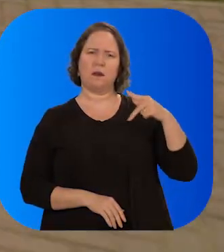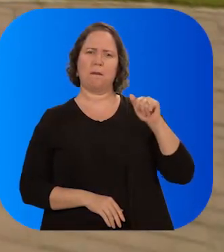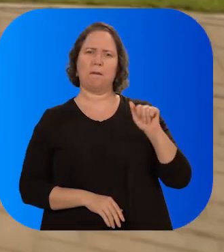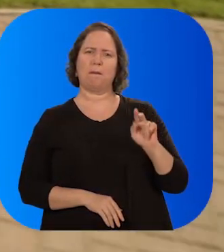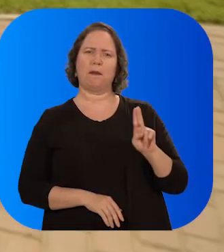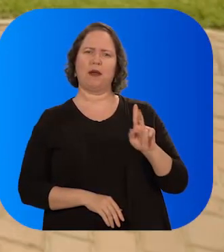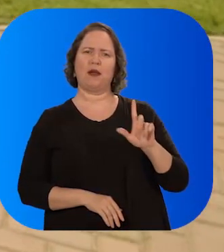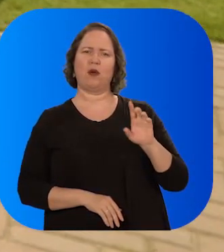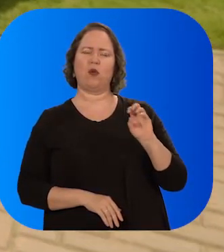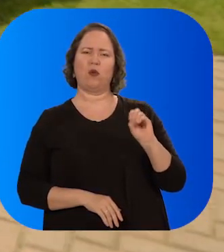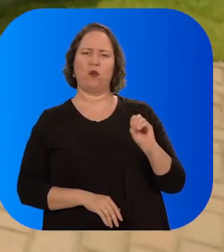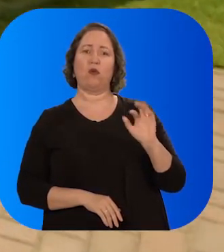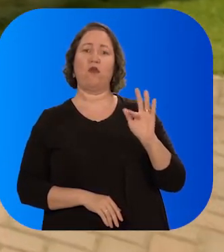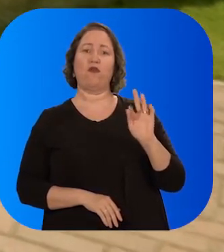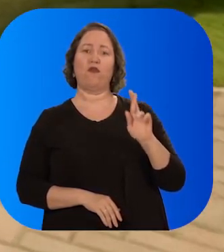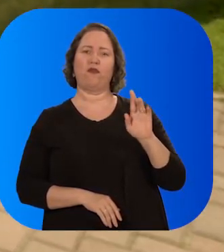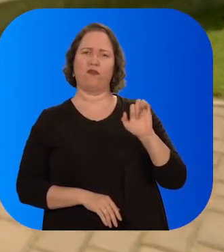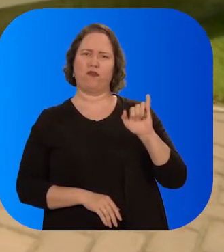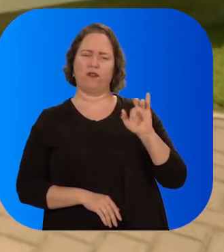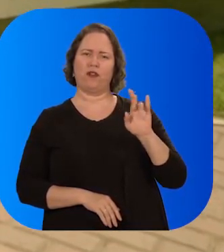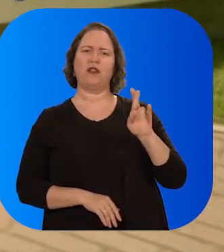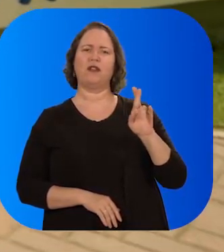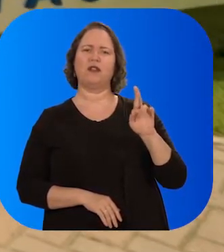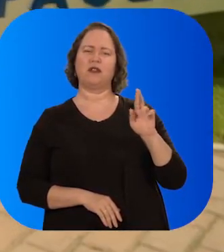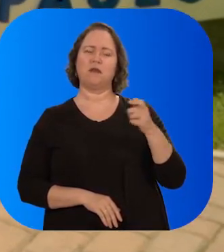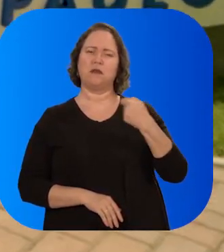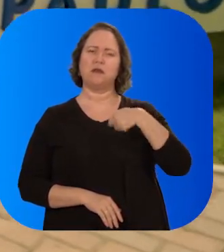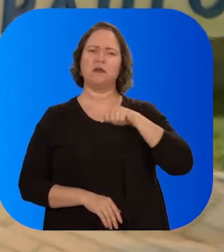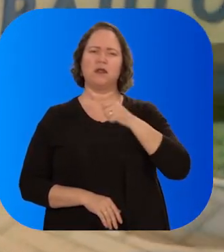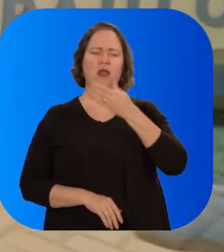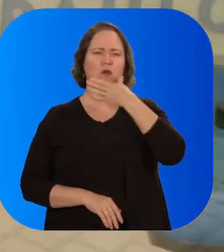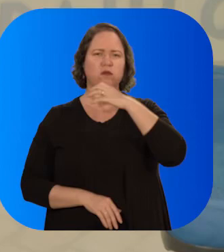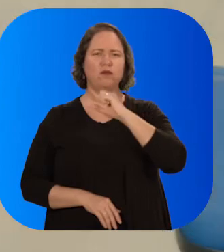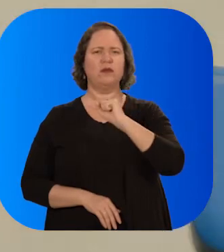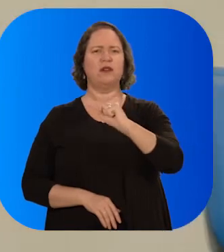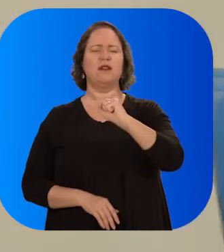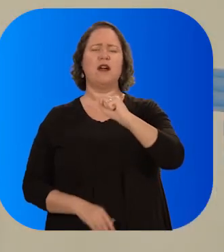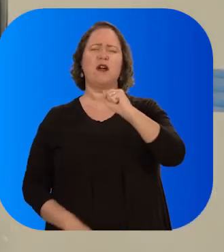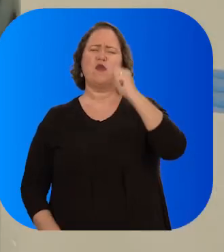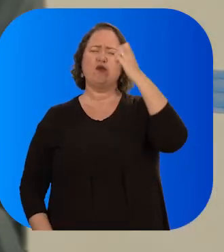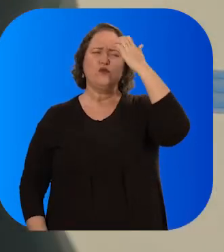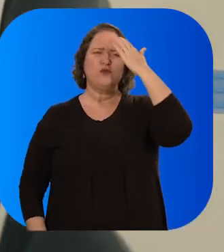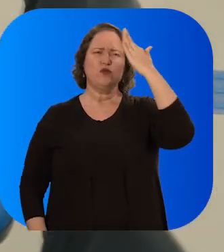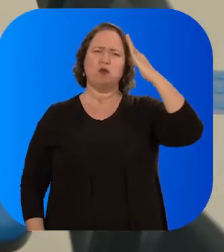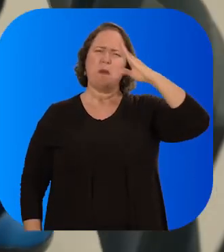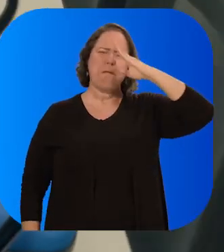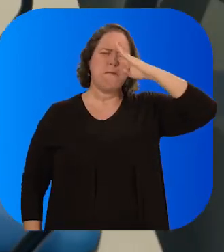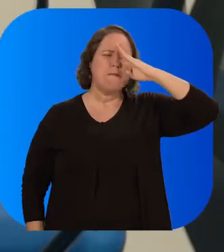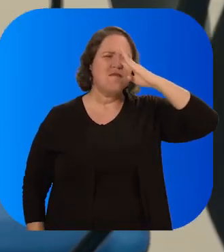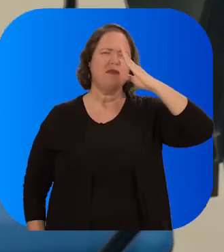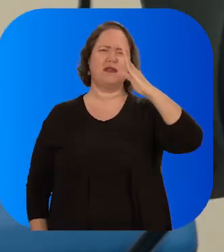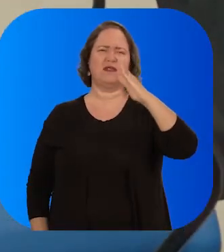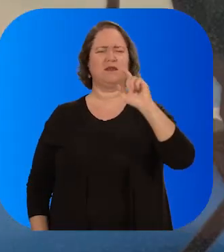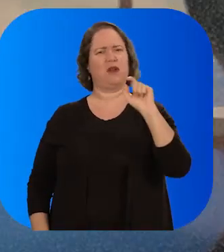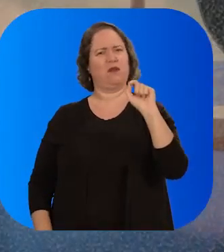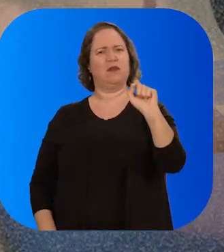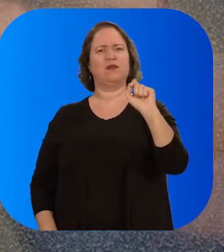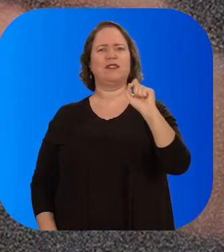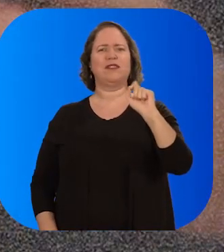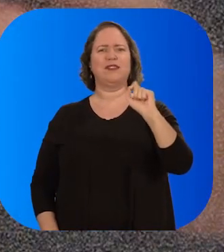Meu nome é Paulo Reblus Neves Freire. O meu sonho fundamental